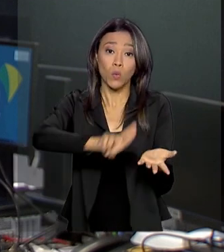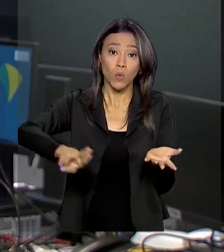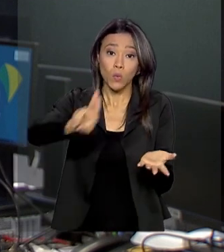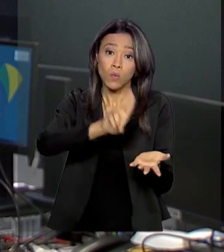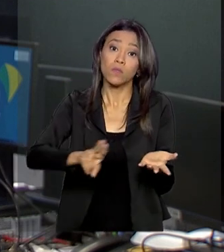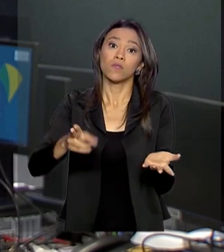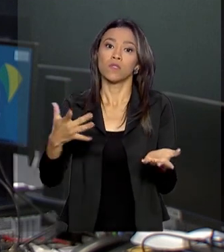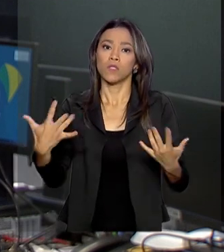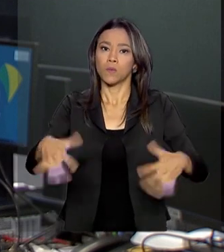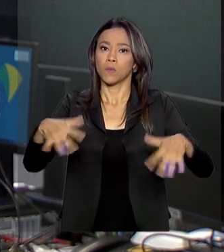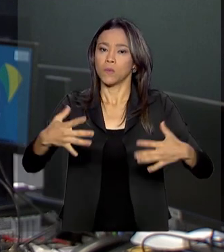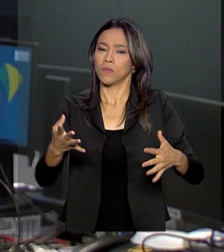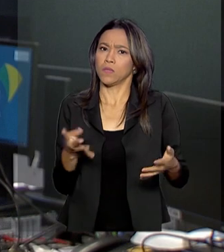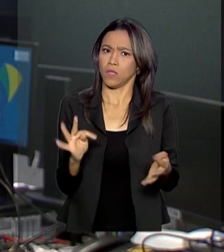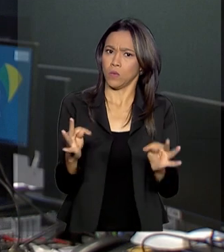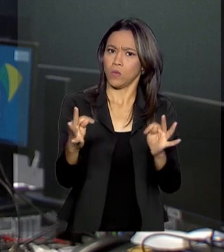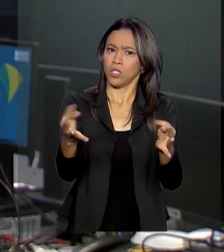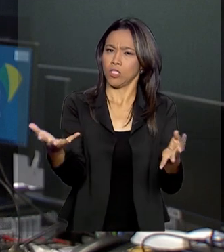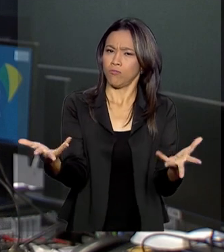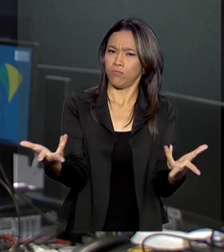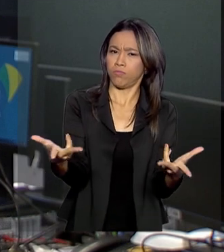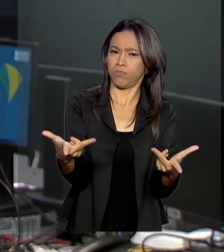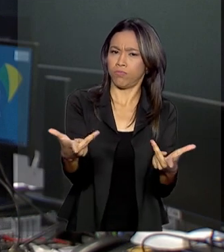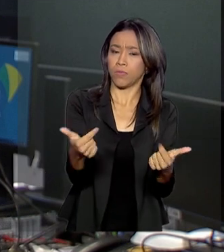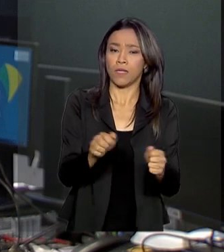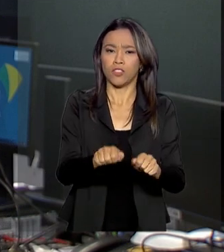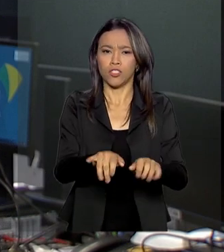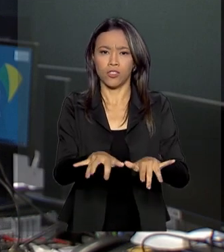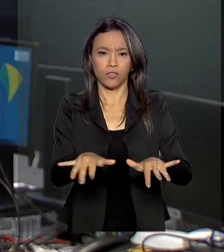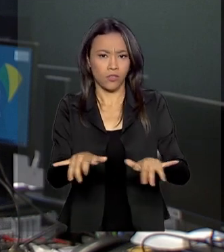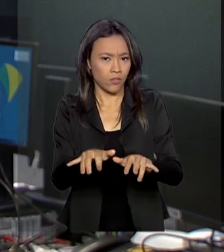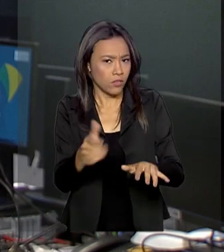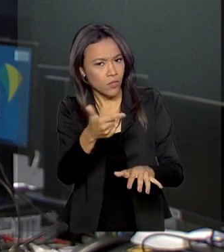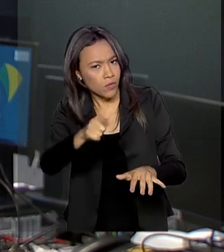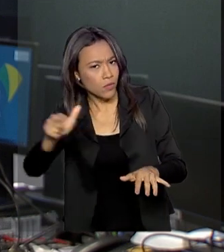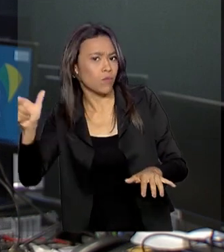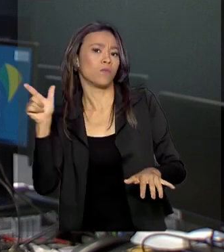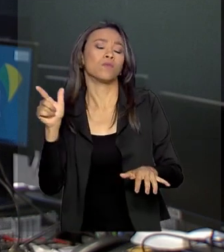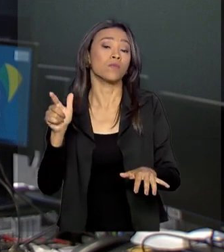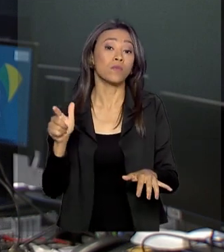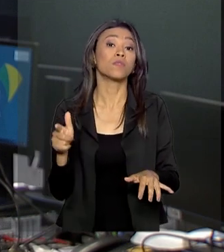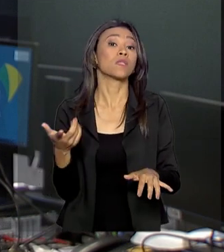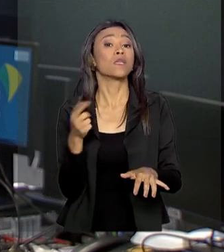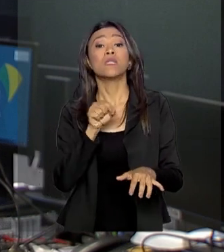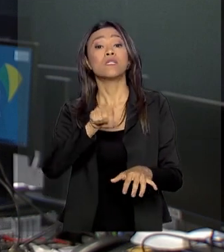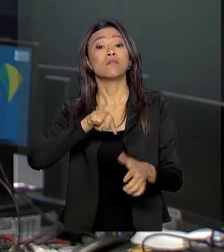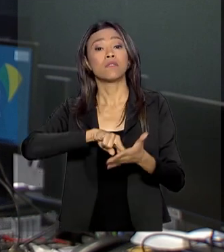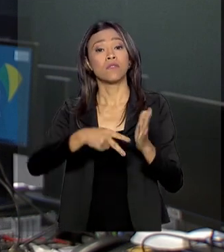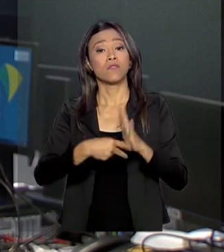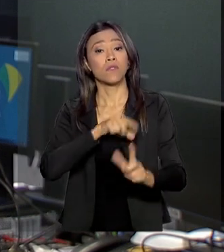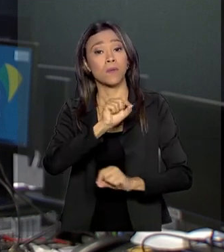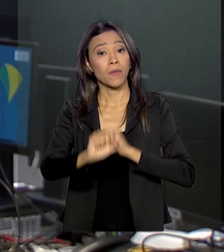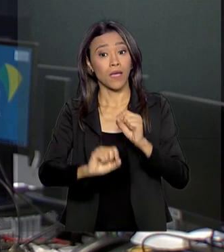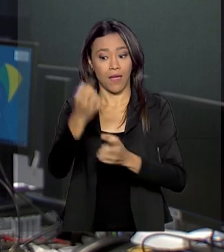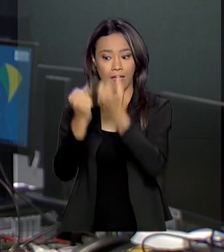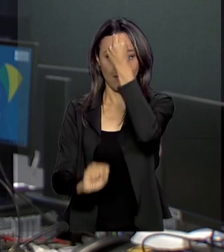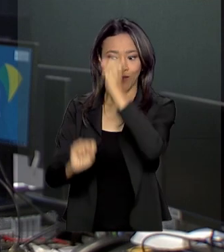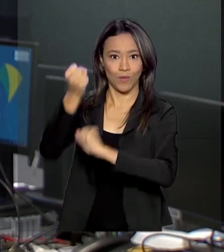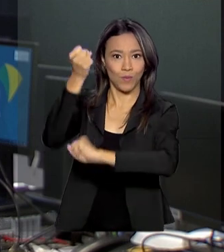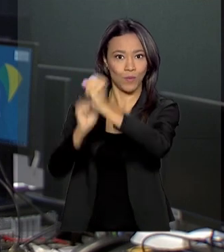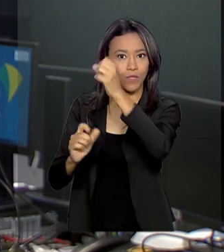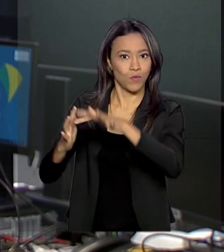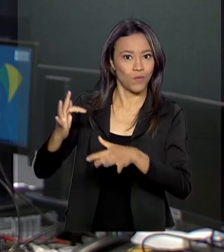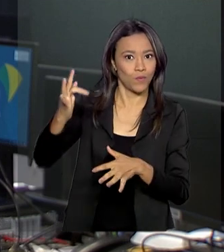comunicação e convergência de tecnologias digitais, biológicas e mecânicas. Em outras palavras, a indústria do futuro.